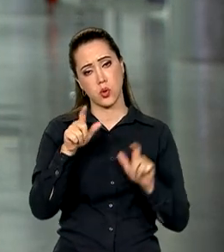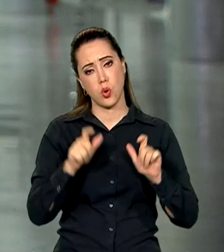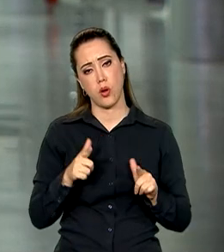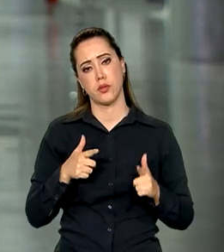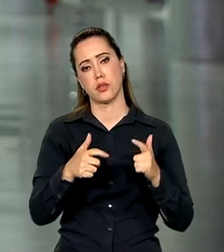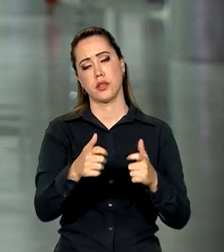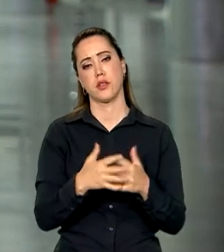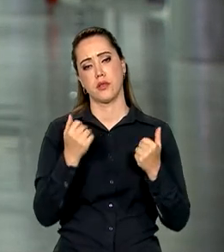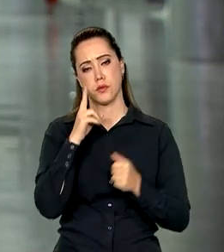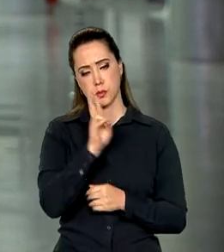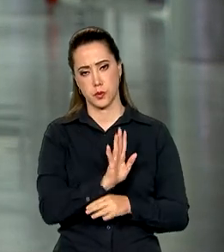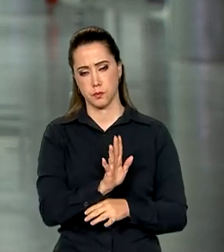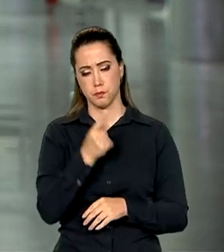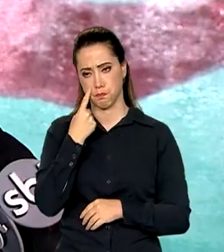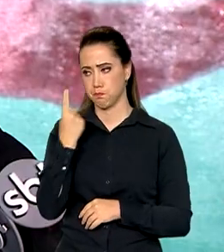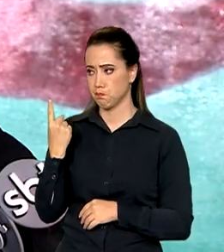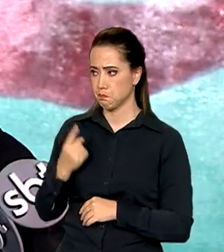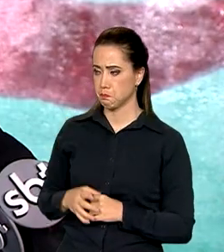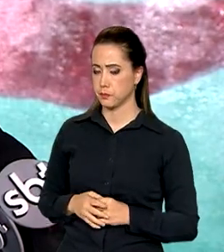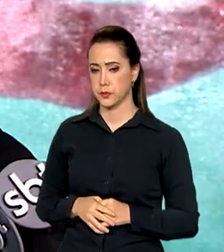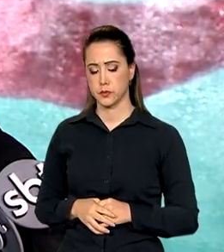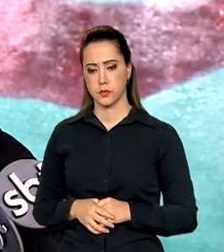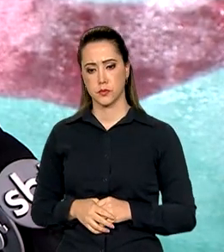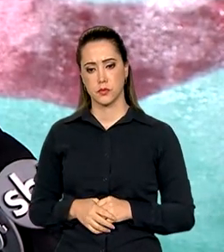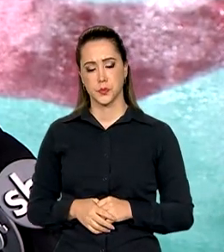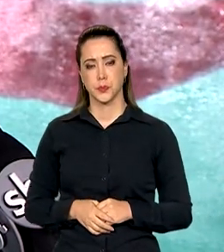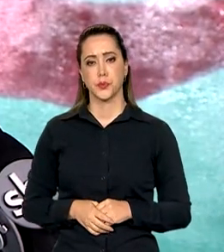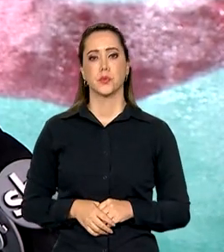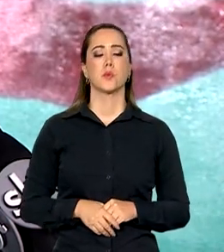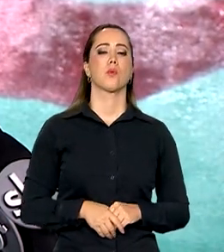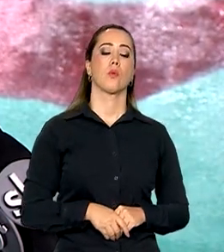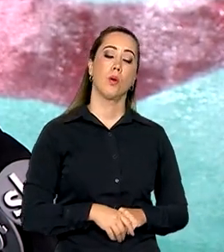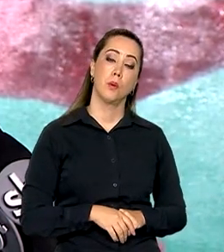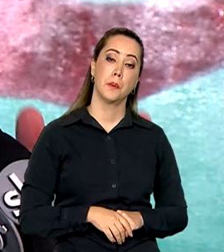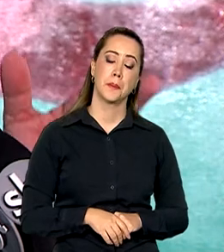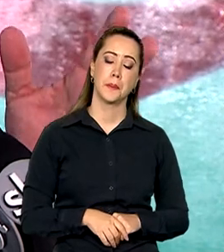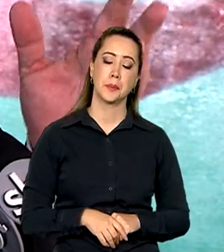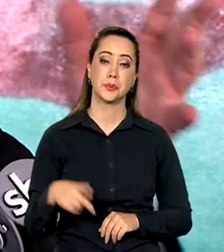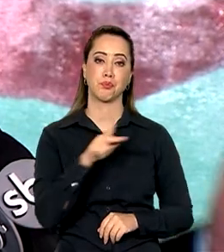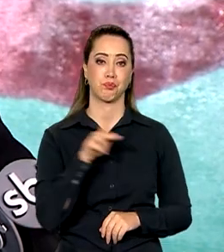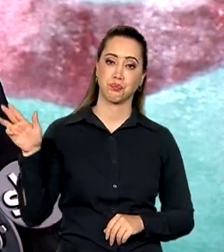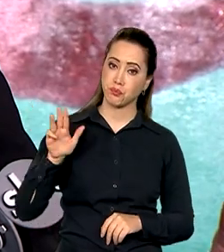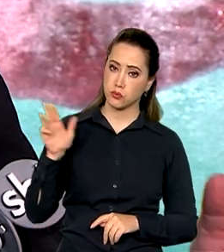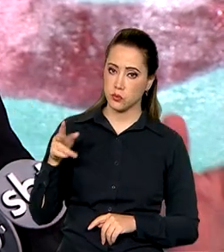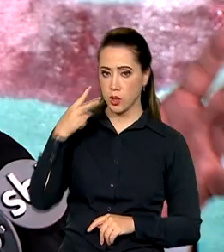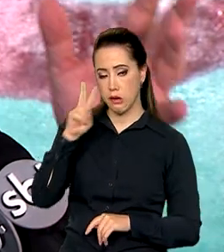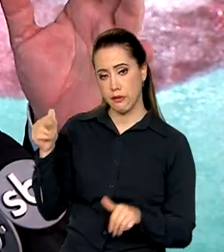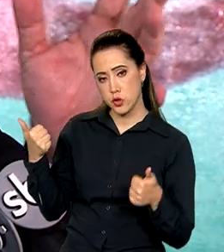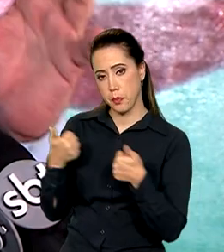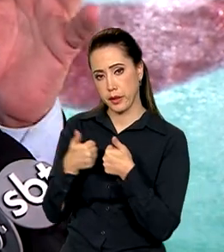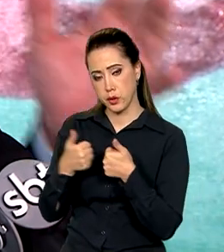conflito. Vamos assistir. O presidente acompanha, ao mesmo tempo,